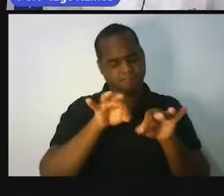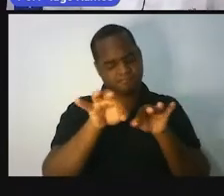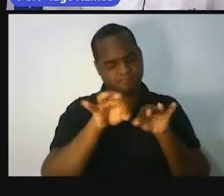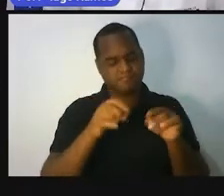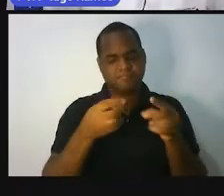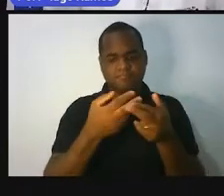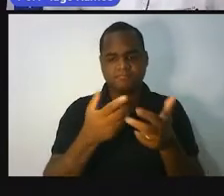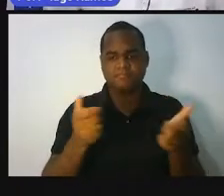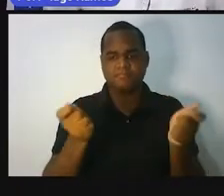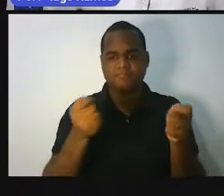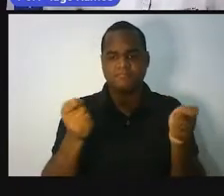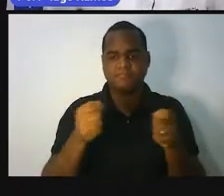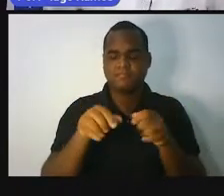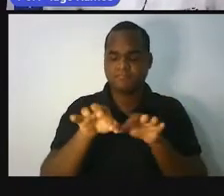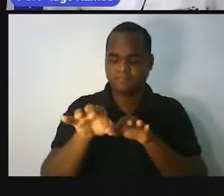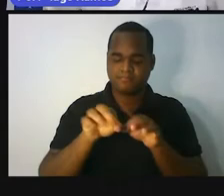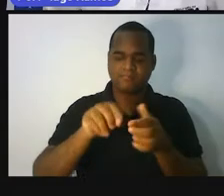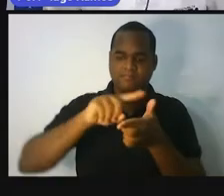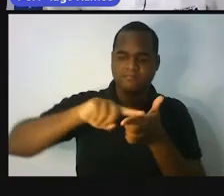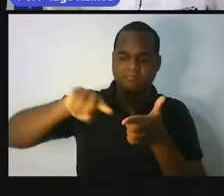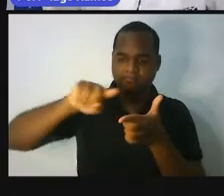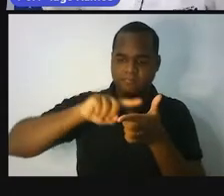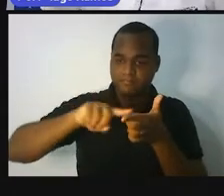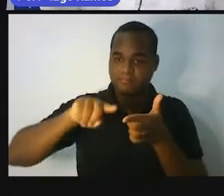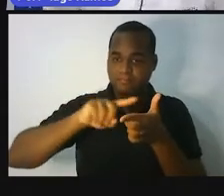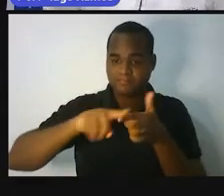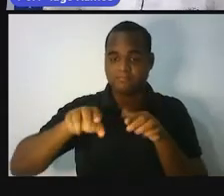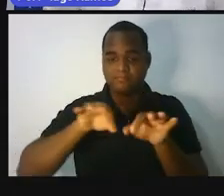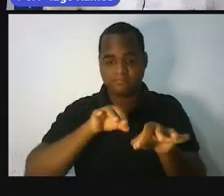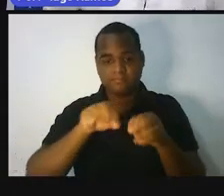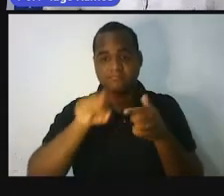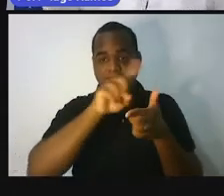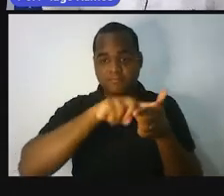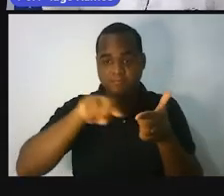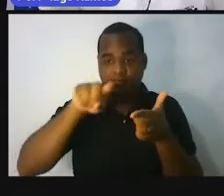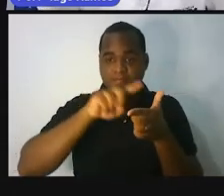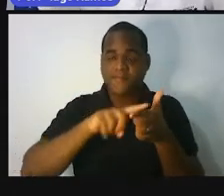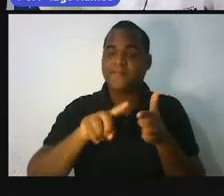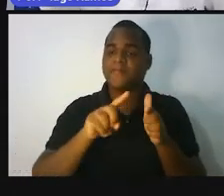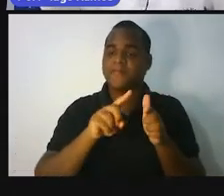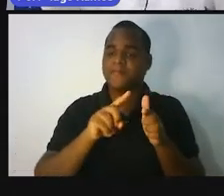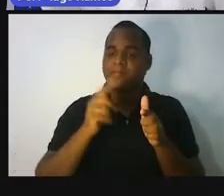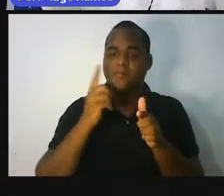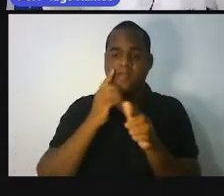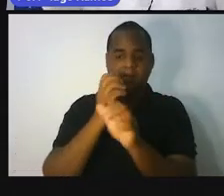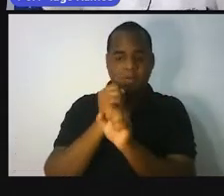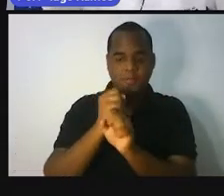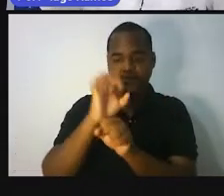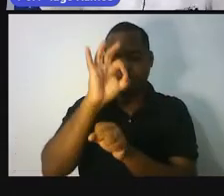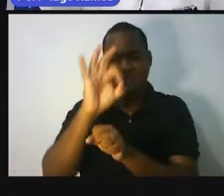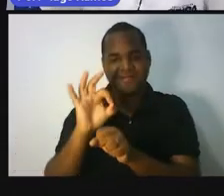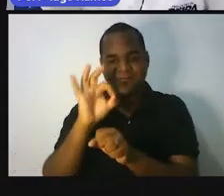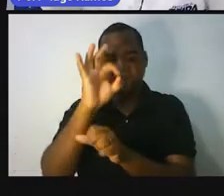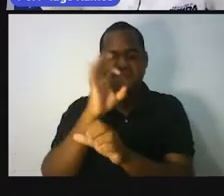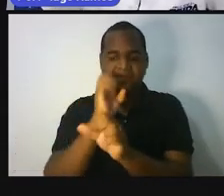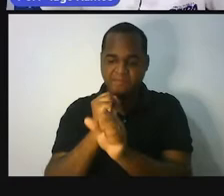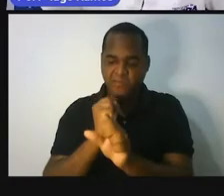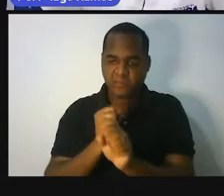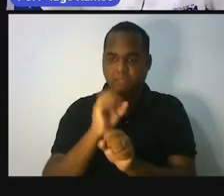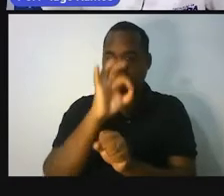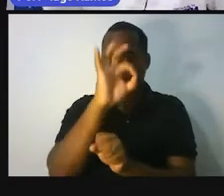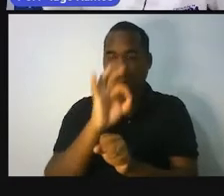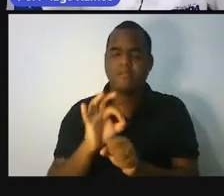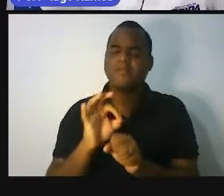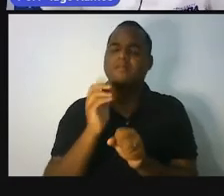né, problema, problemas envolvendo cálculo de porcentagem. Bom,